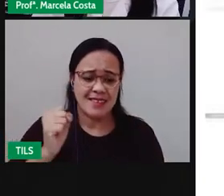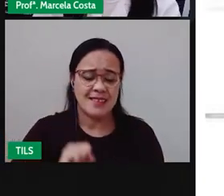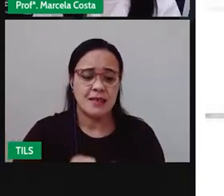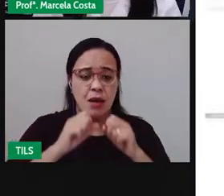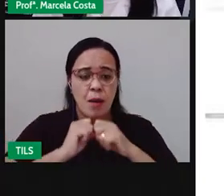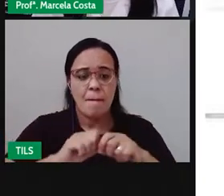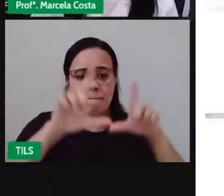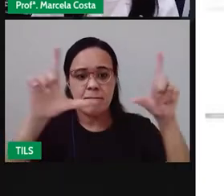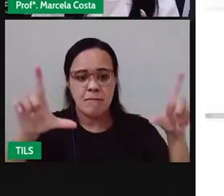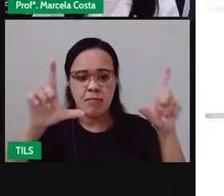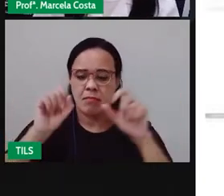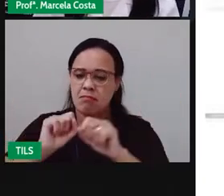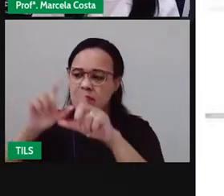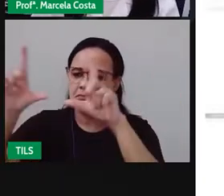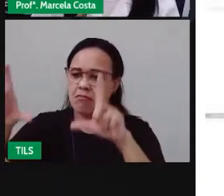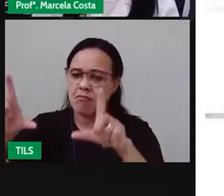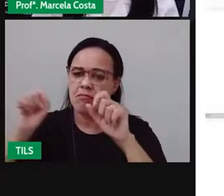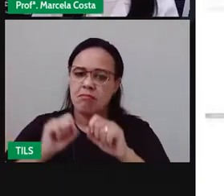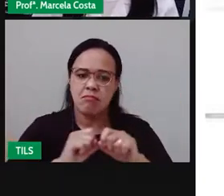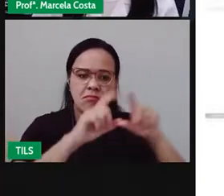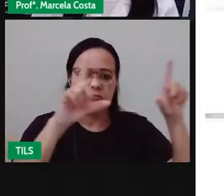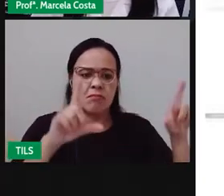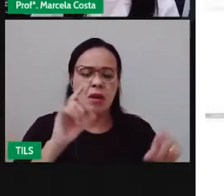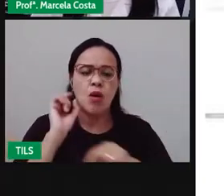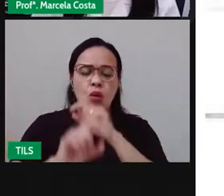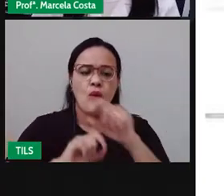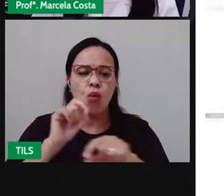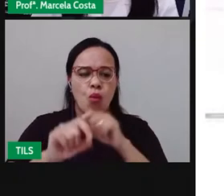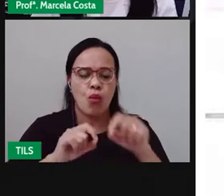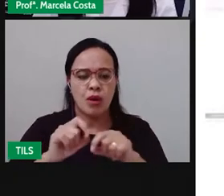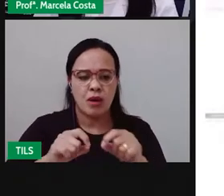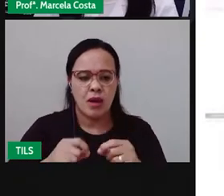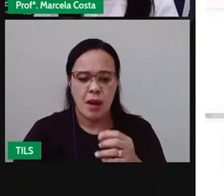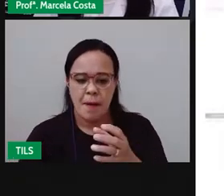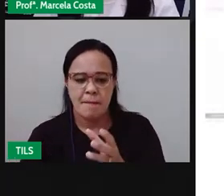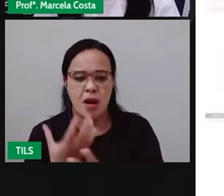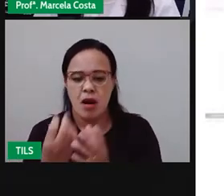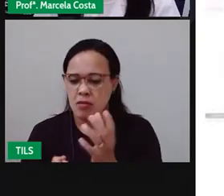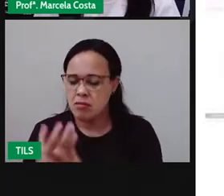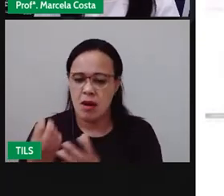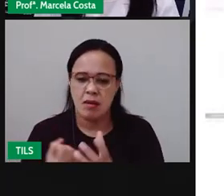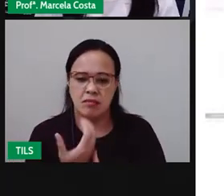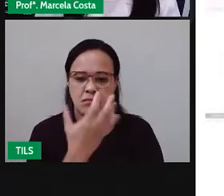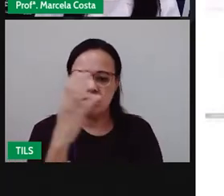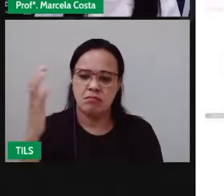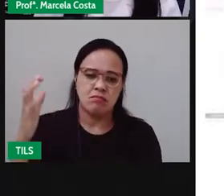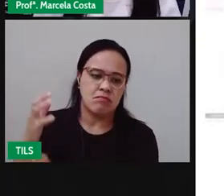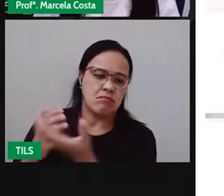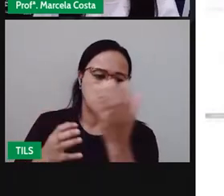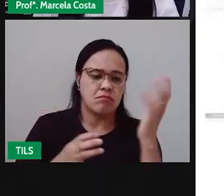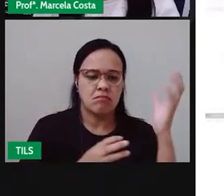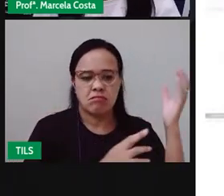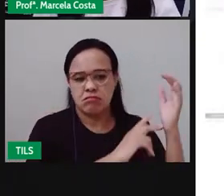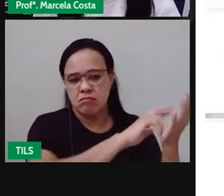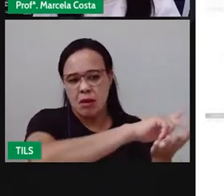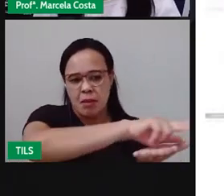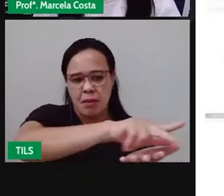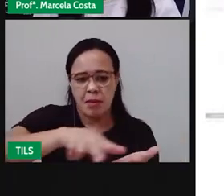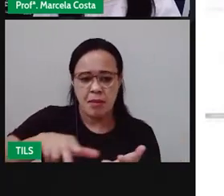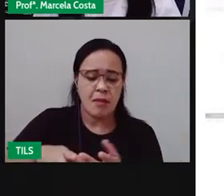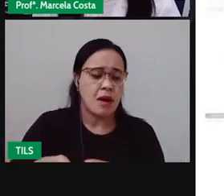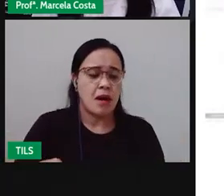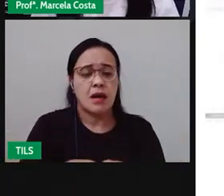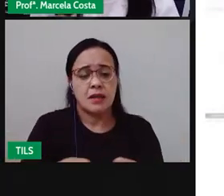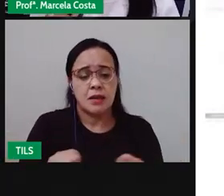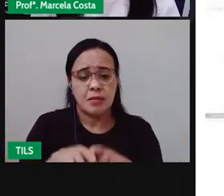plantas ornamentais de produtos agrícolas de animais também